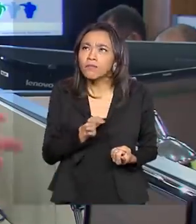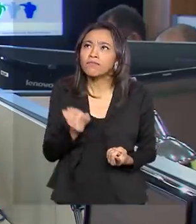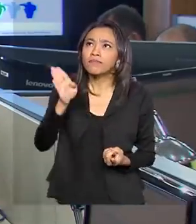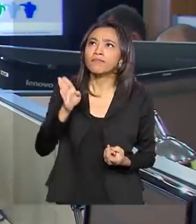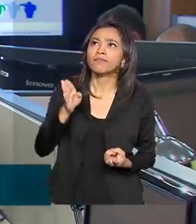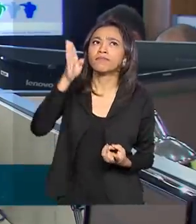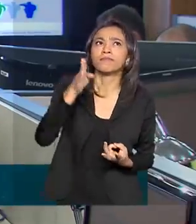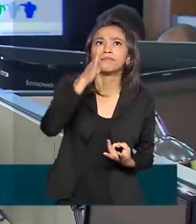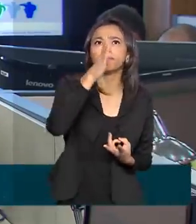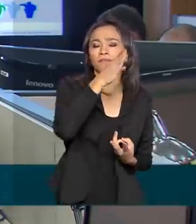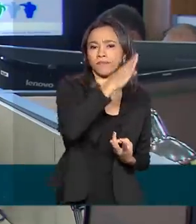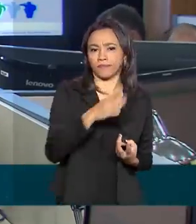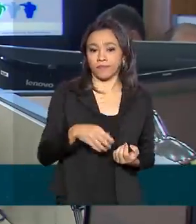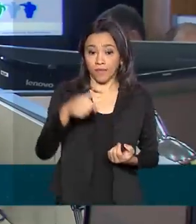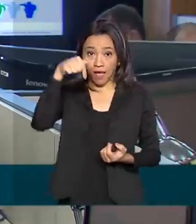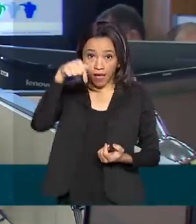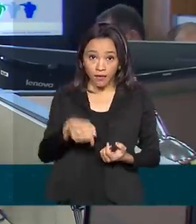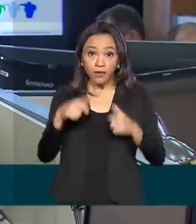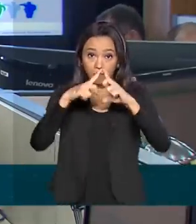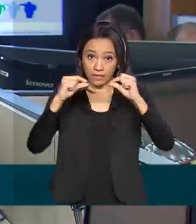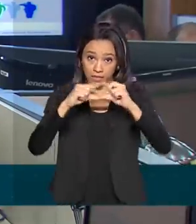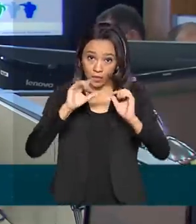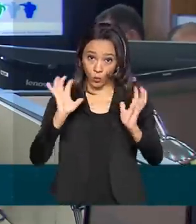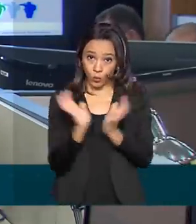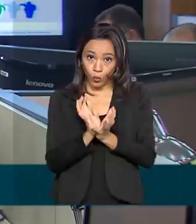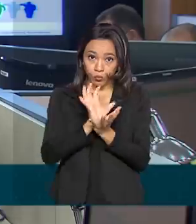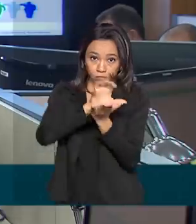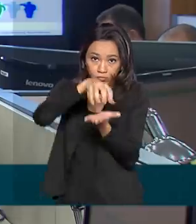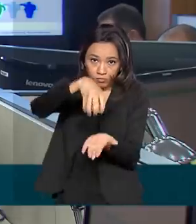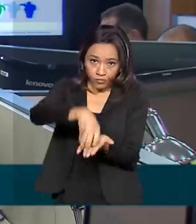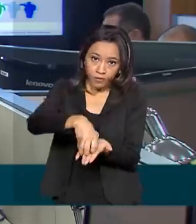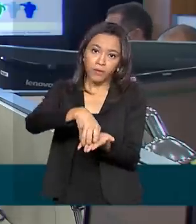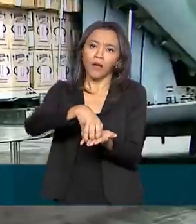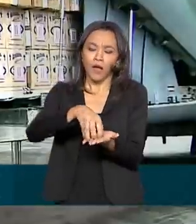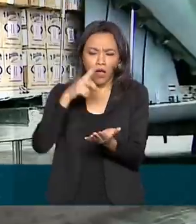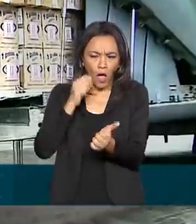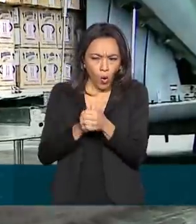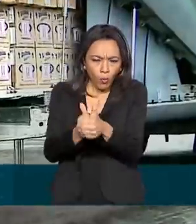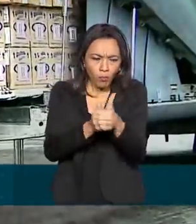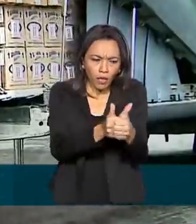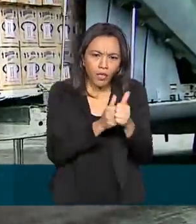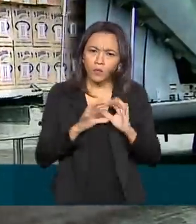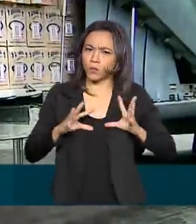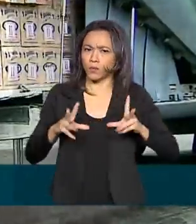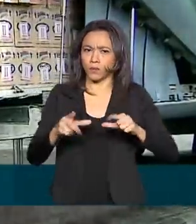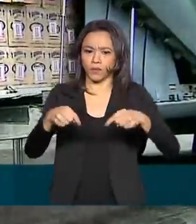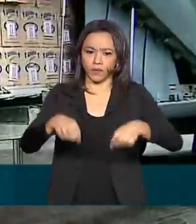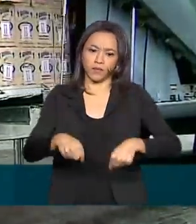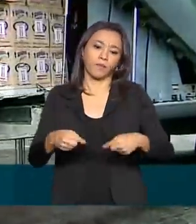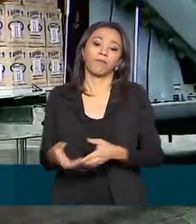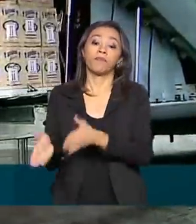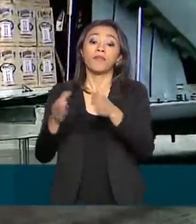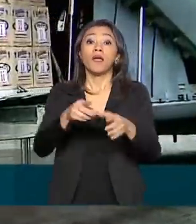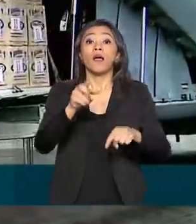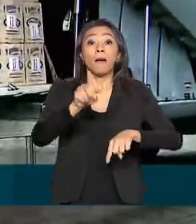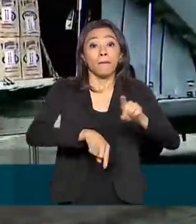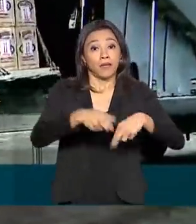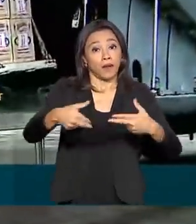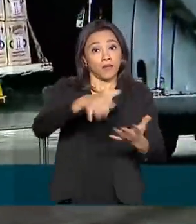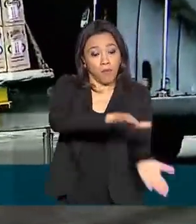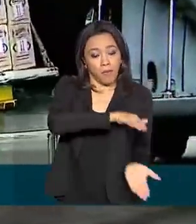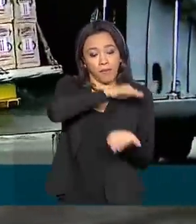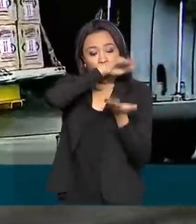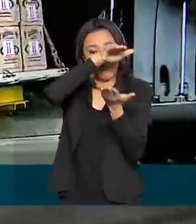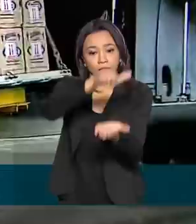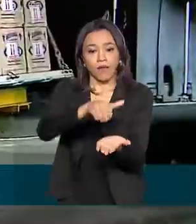Vocês viram aqui que de Brasília nós acompanhamos toda a operação. Entre os trabalhos está a entrega de equipamentos médicos